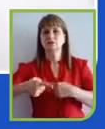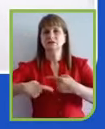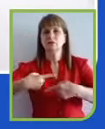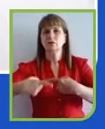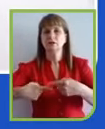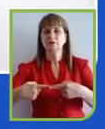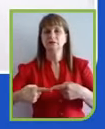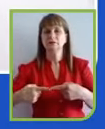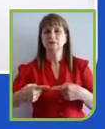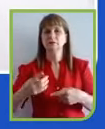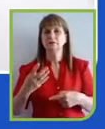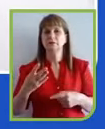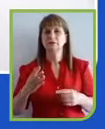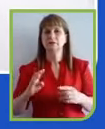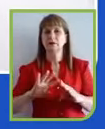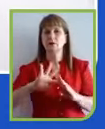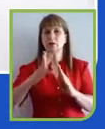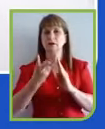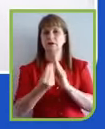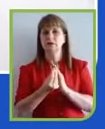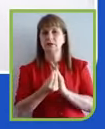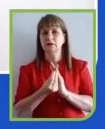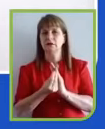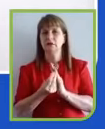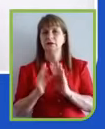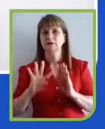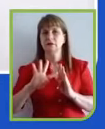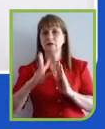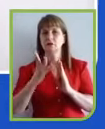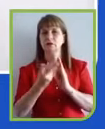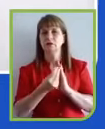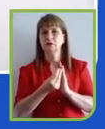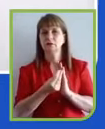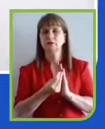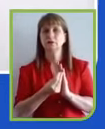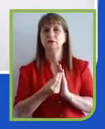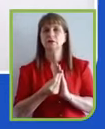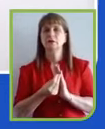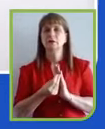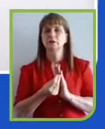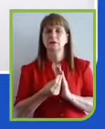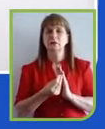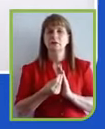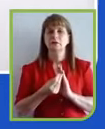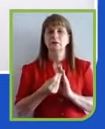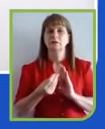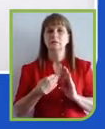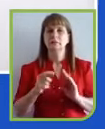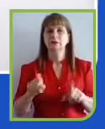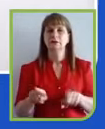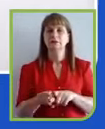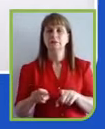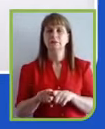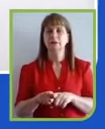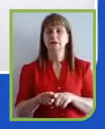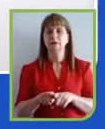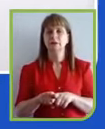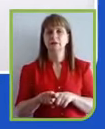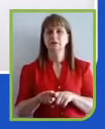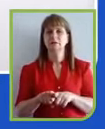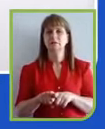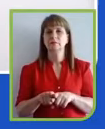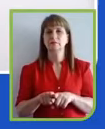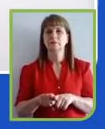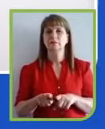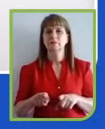baixa atividade econômica, industrial e outras, mas também pela mobilidade. E